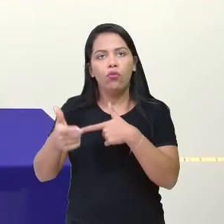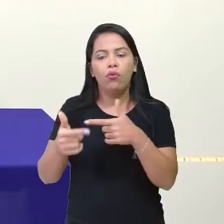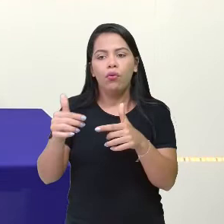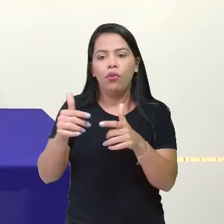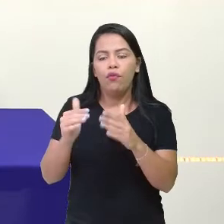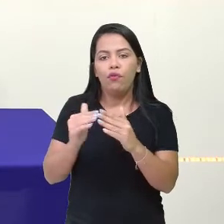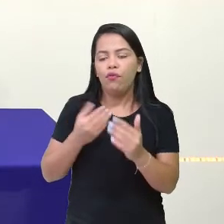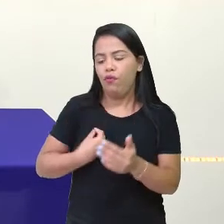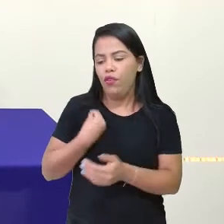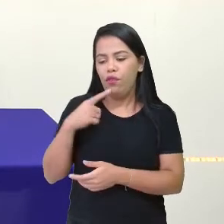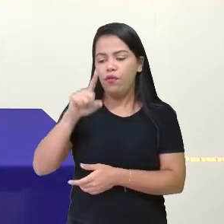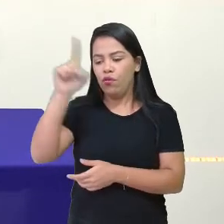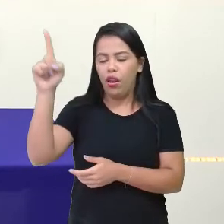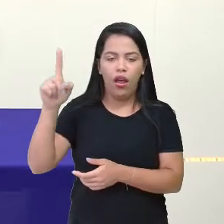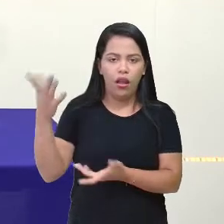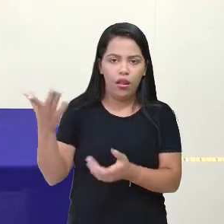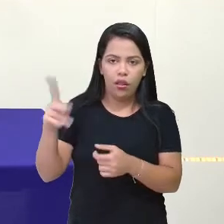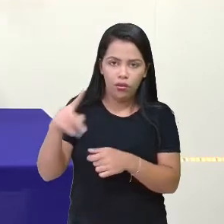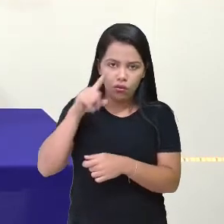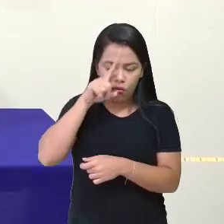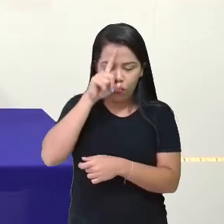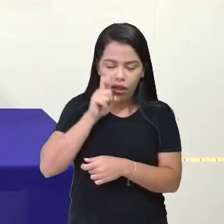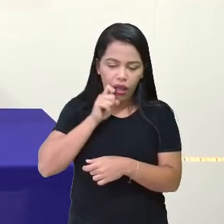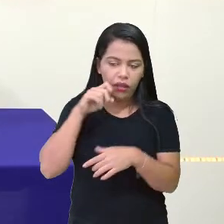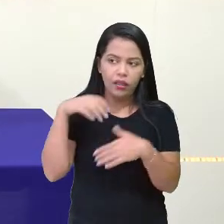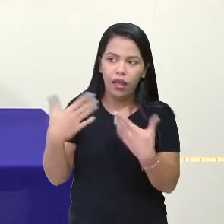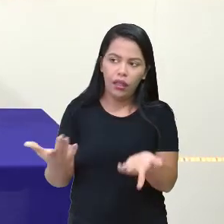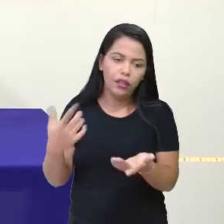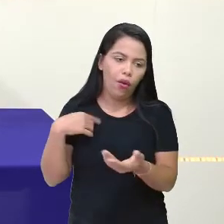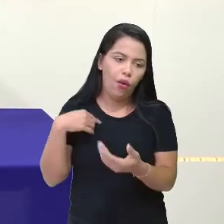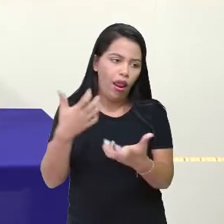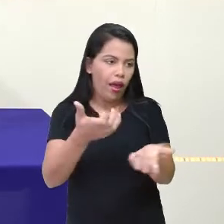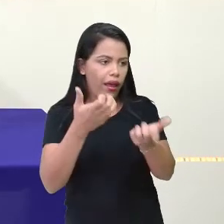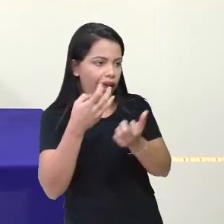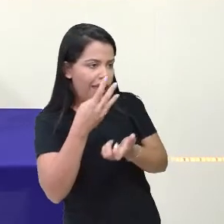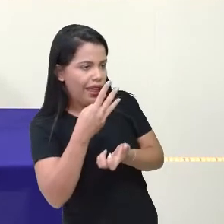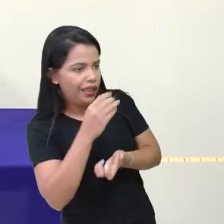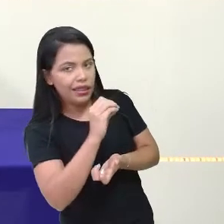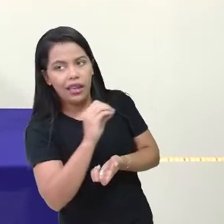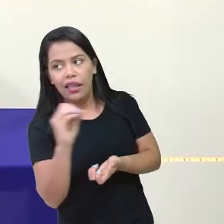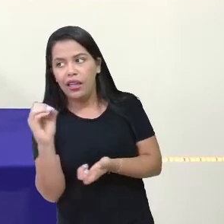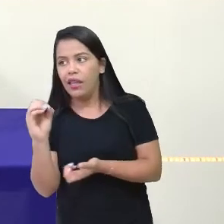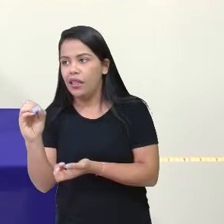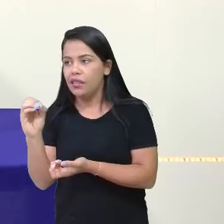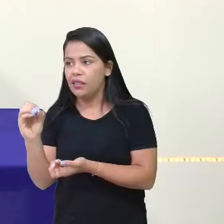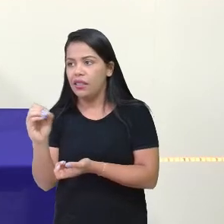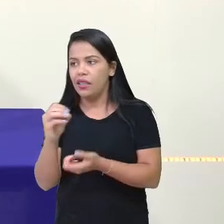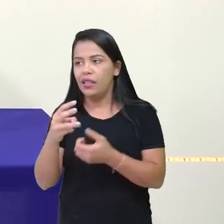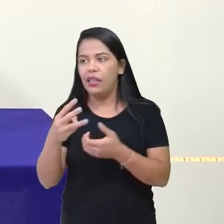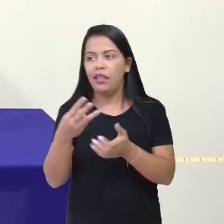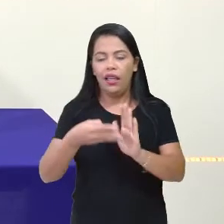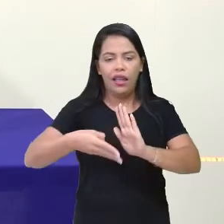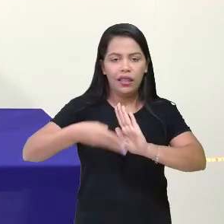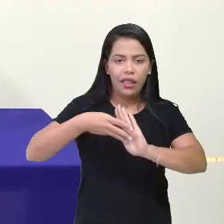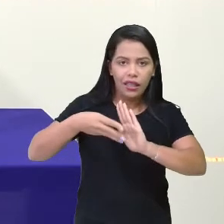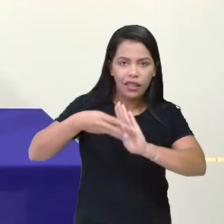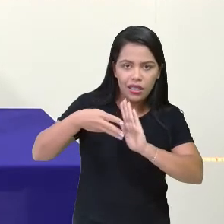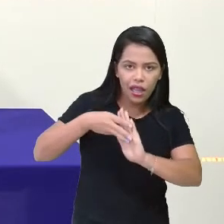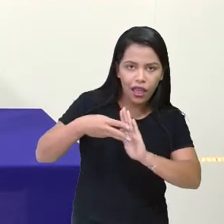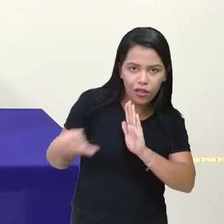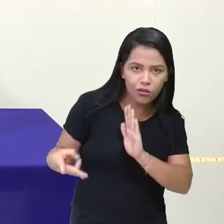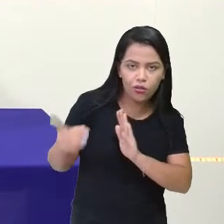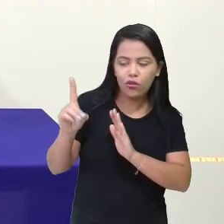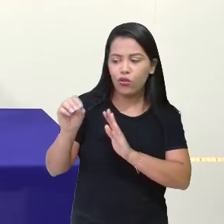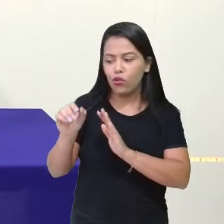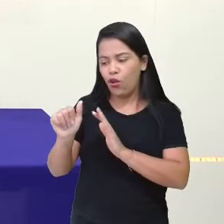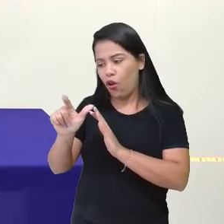ela me diz um preço, ela aperta a minha mão, por exemplo, 300 dólares. Ela aperta a minha mão assim, ela faz o sinal do 3. Se eu